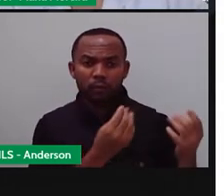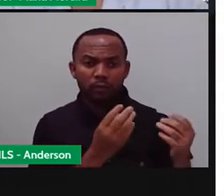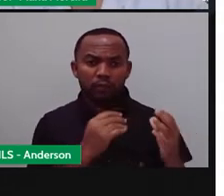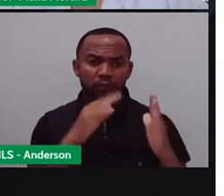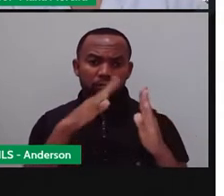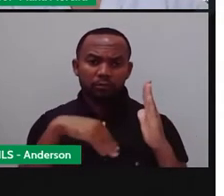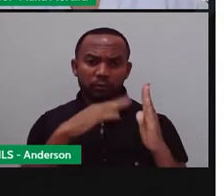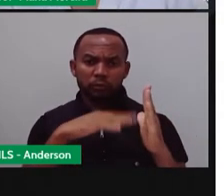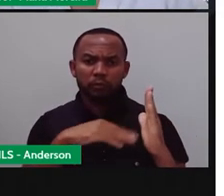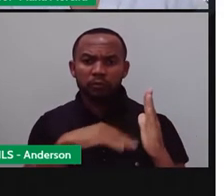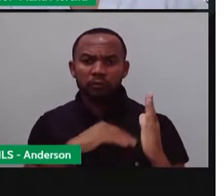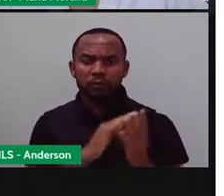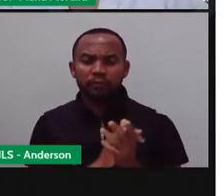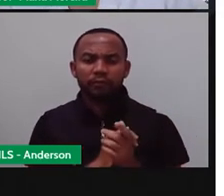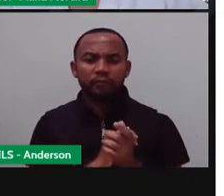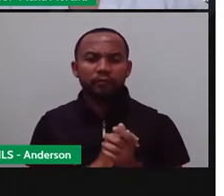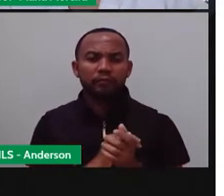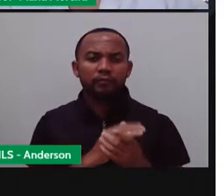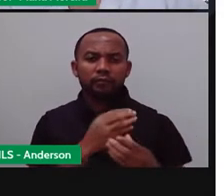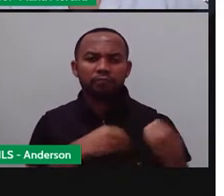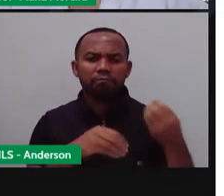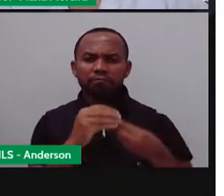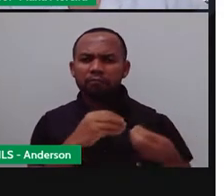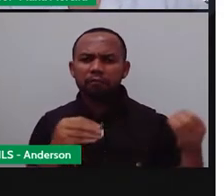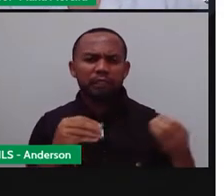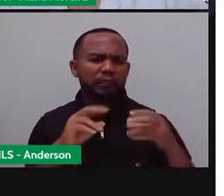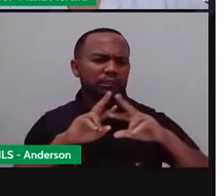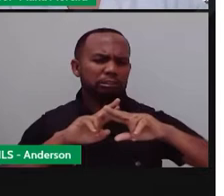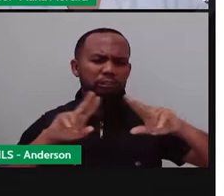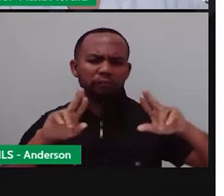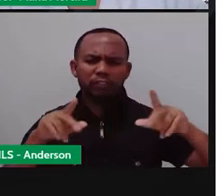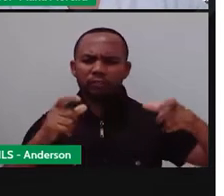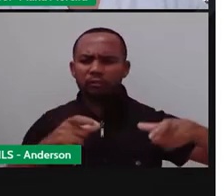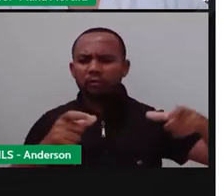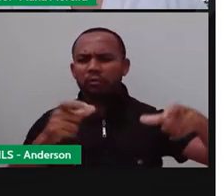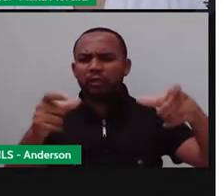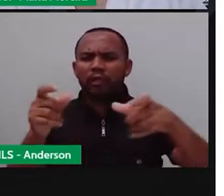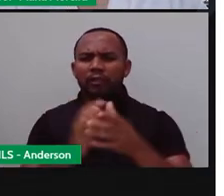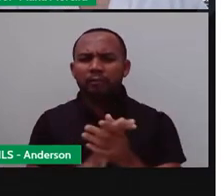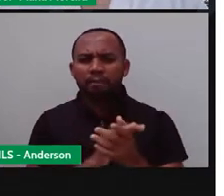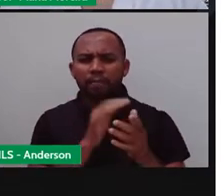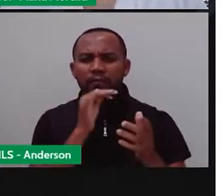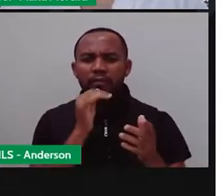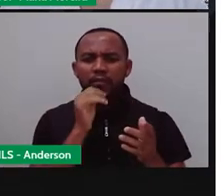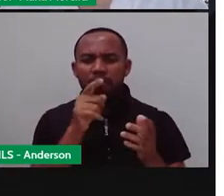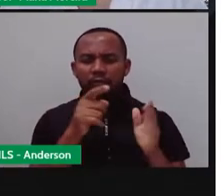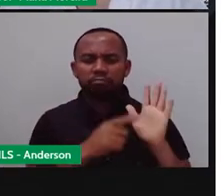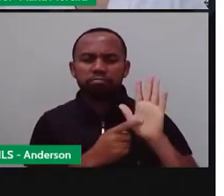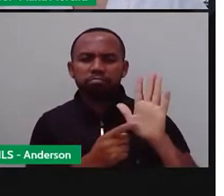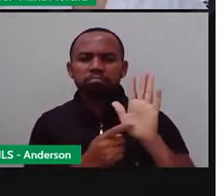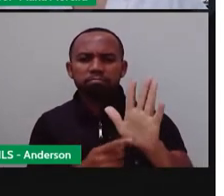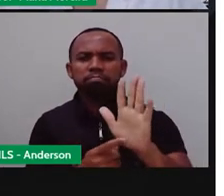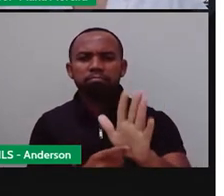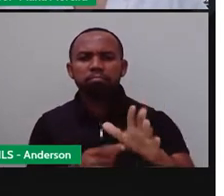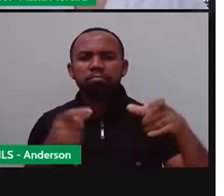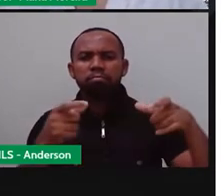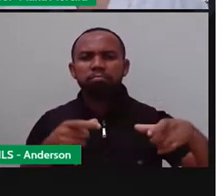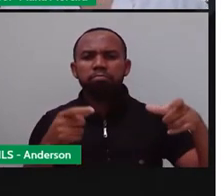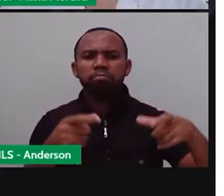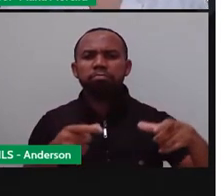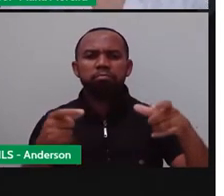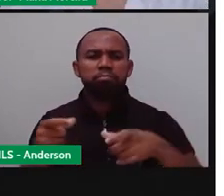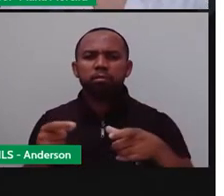Vamos lá. Presente em inúmeras galerias e cidades do mundo, as obras plásticas, né? De Romero Brito,